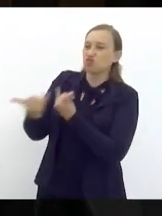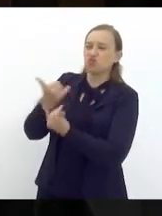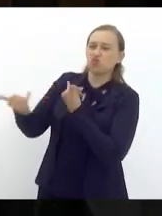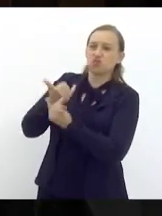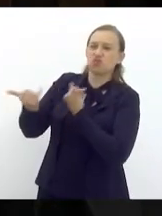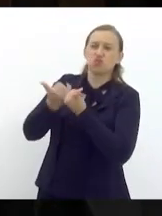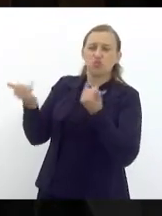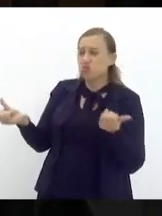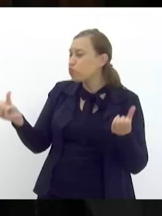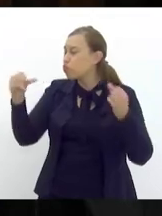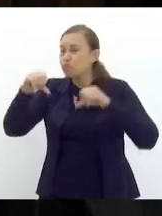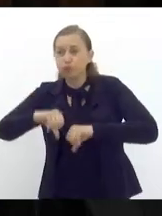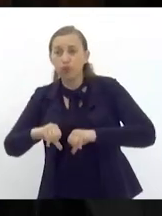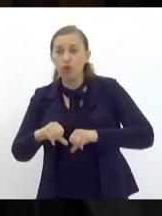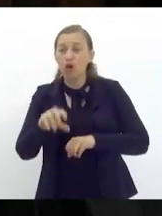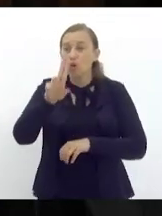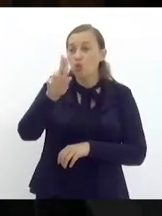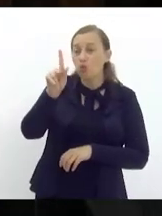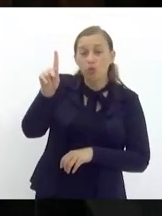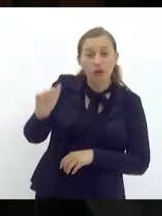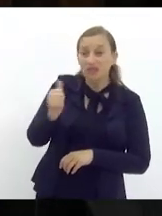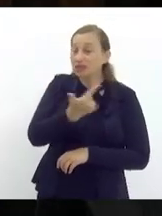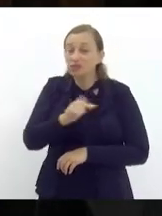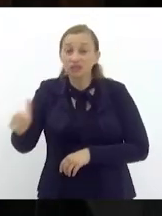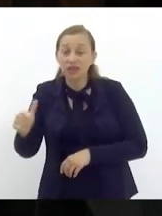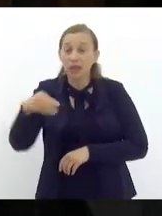a UPA não tem maca está aqui